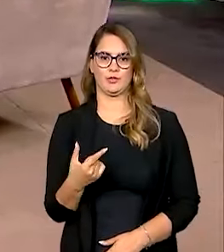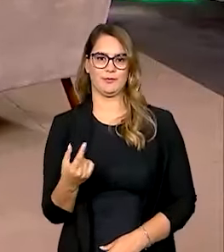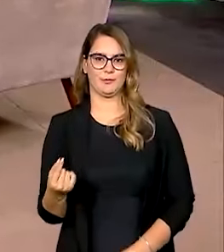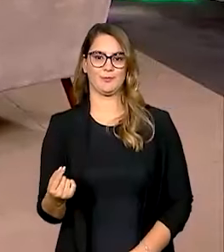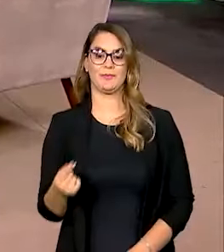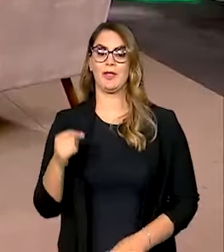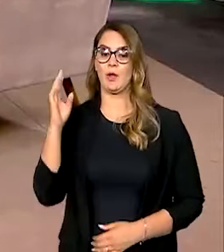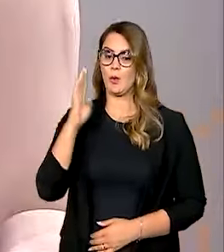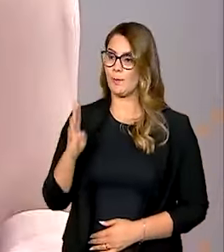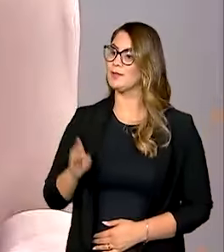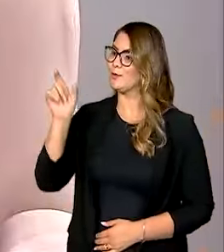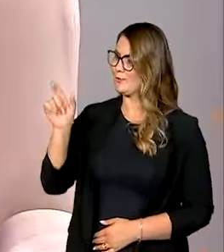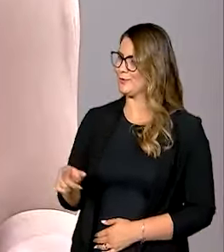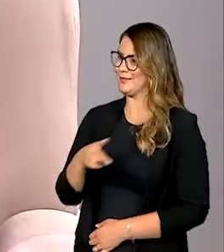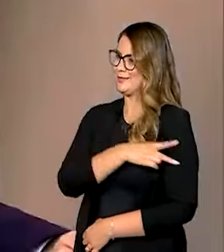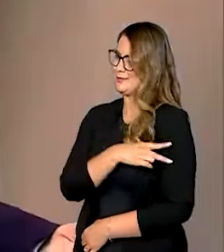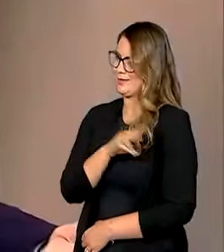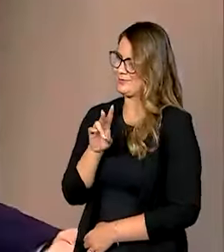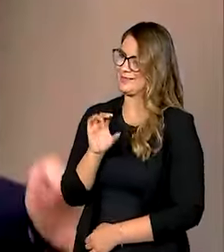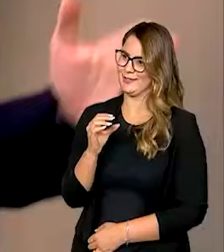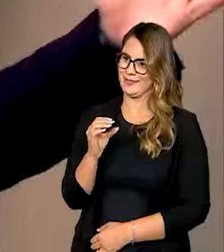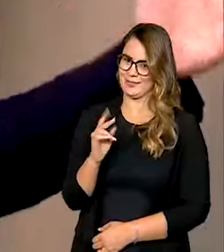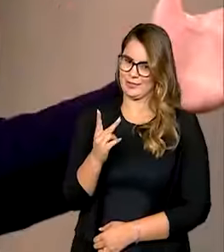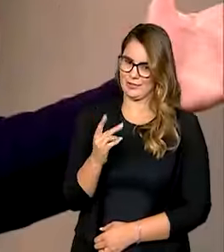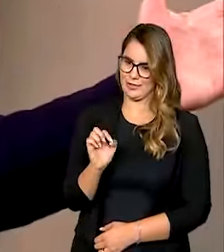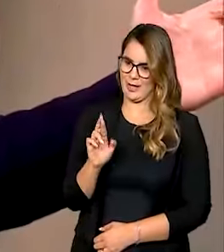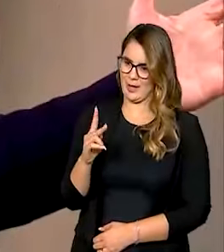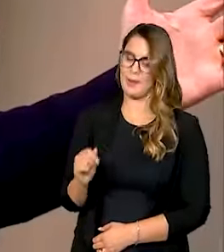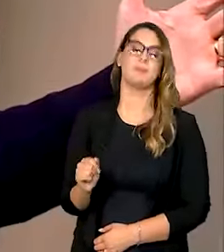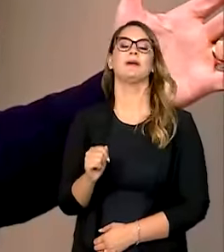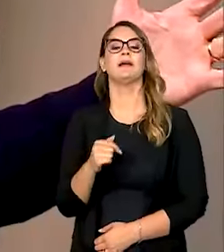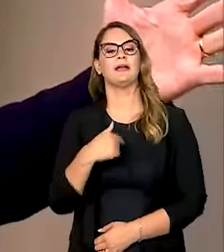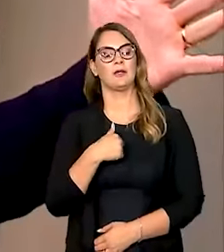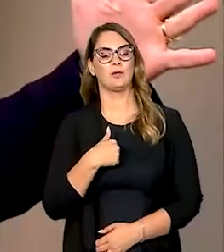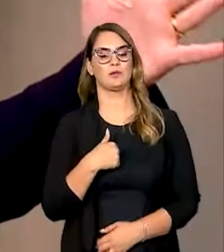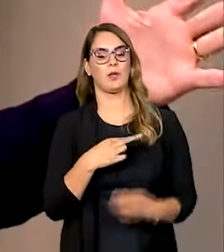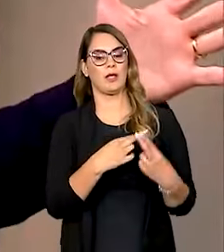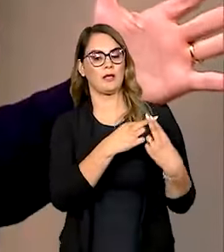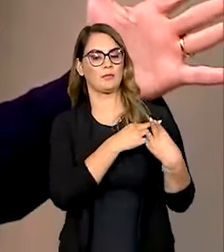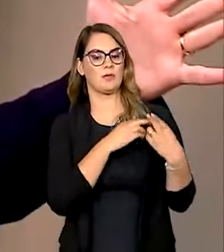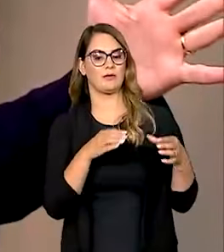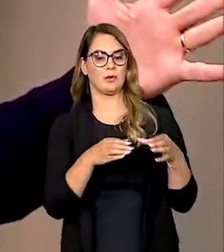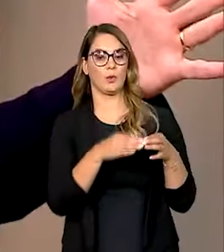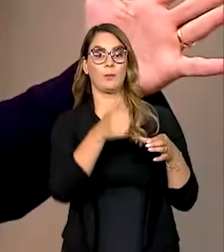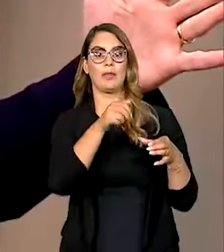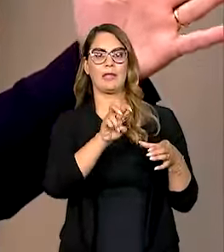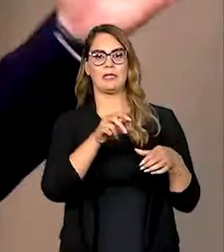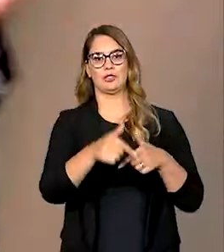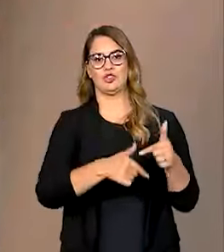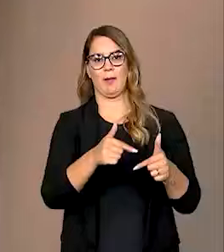caso do Brasil, o senhor será o Sherpa? Eu sou o Sherpa, eu sou responsável pela trilha Sherpa, que tem 15 grupos de trabalho